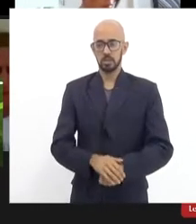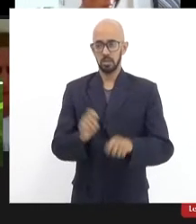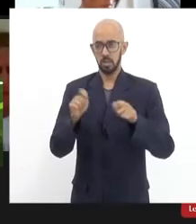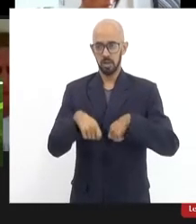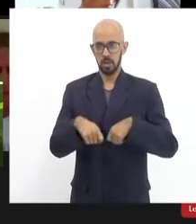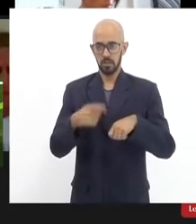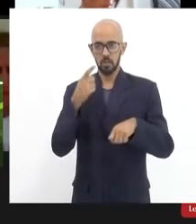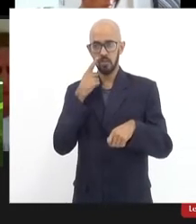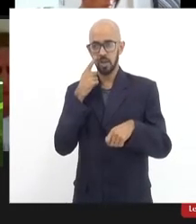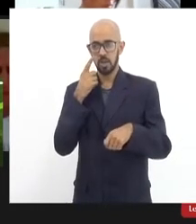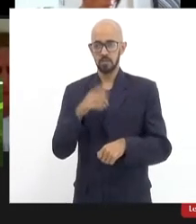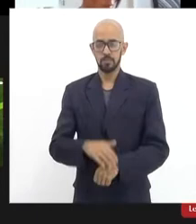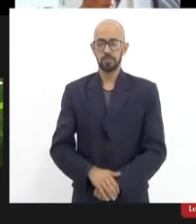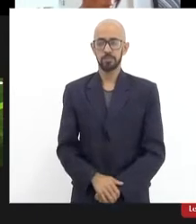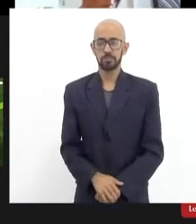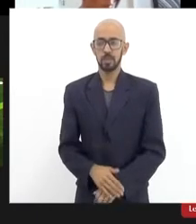isso.